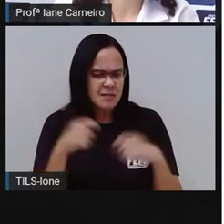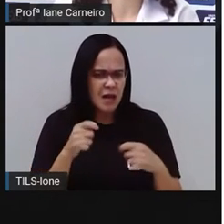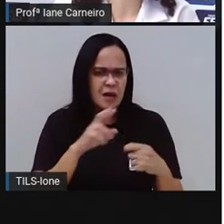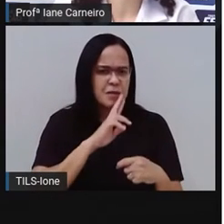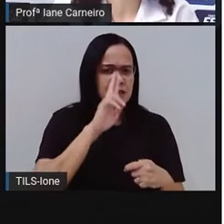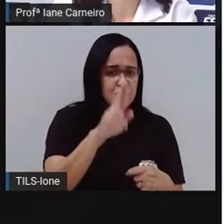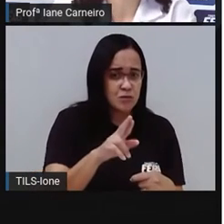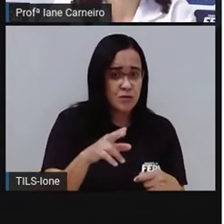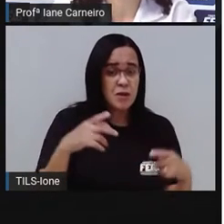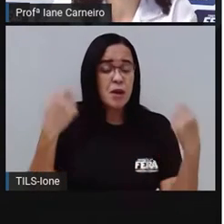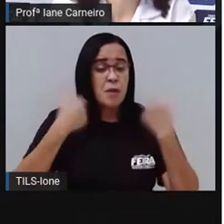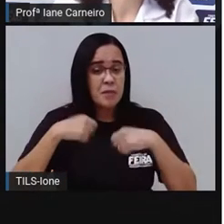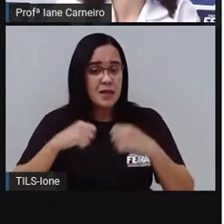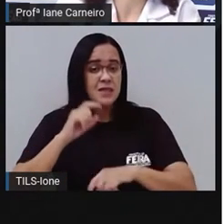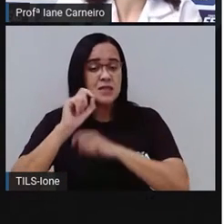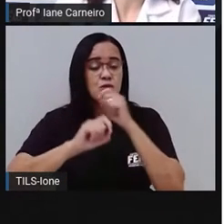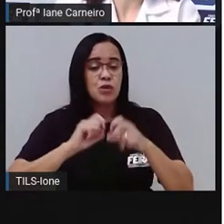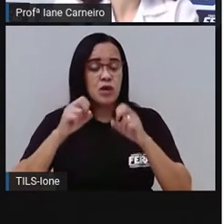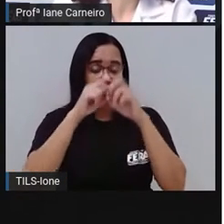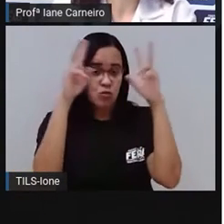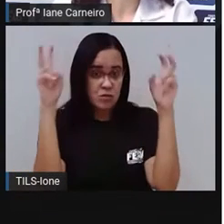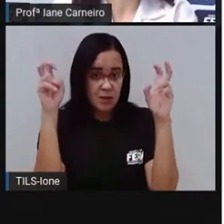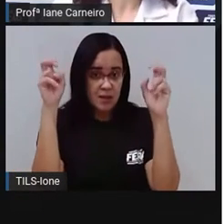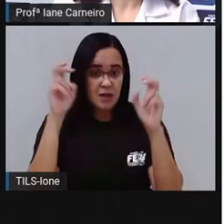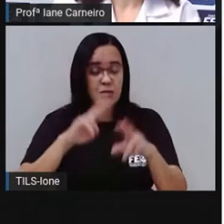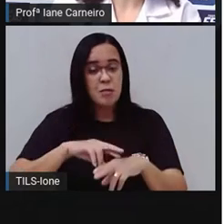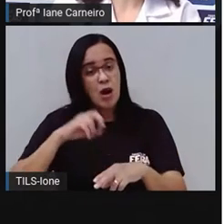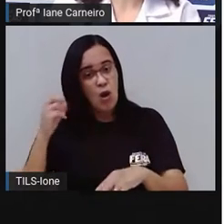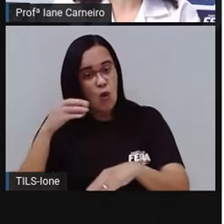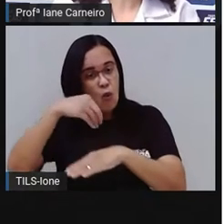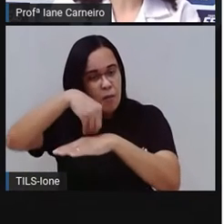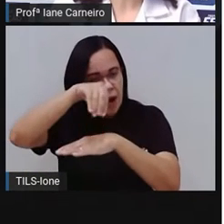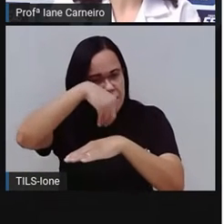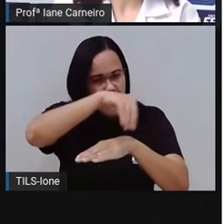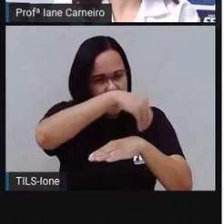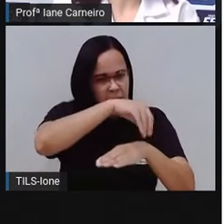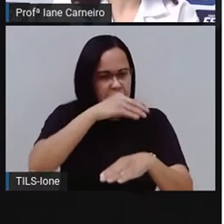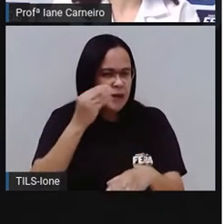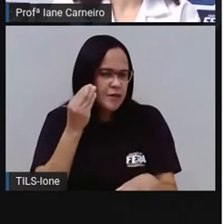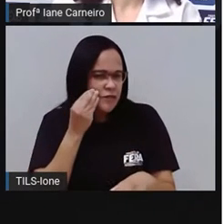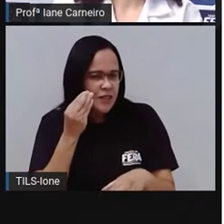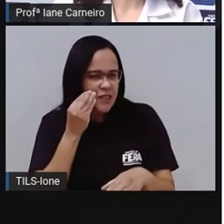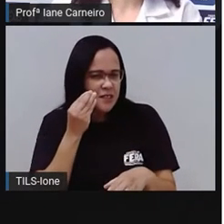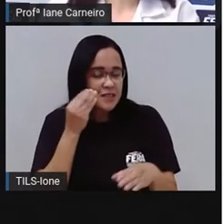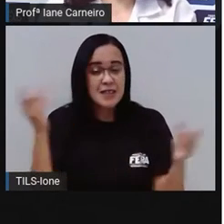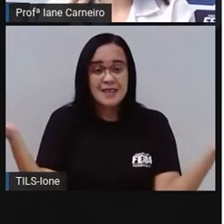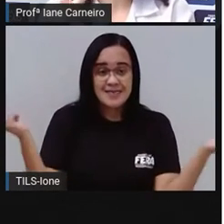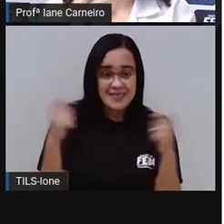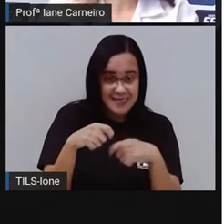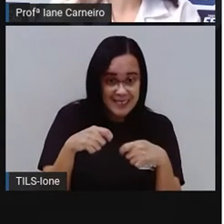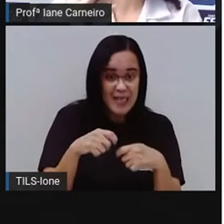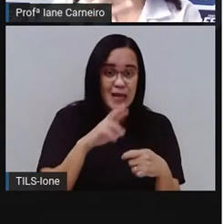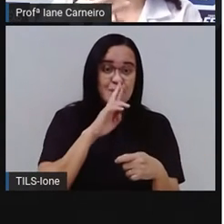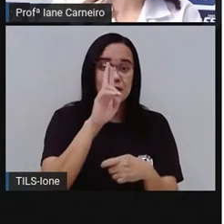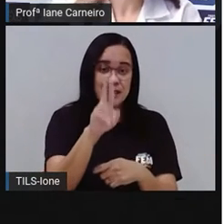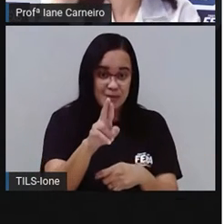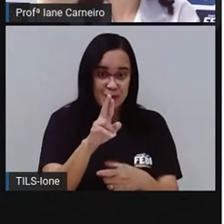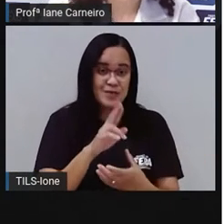né? Então, que a gente dê um tema. Fale qual é o tema da nossa adivinha. Pra pessoa tentar, né? É... Ter alguma pista da